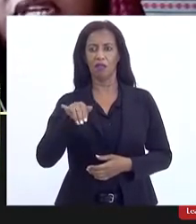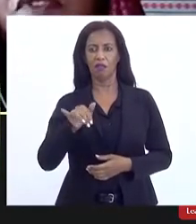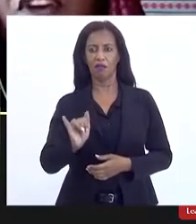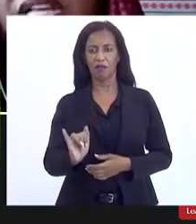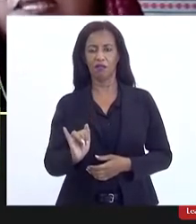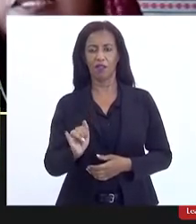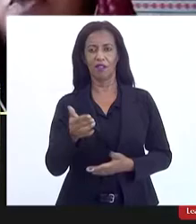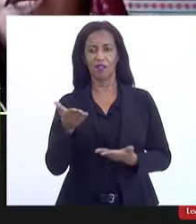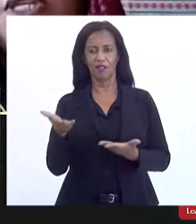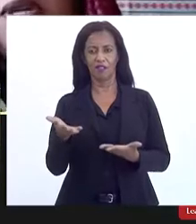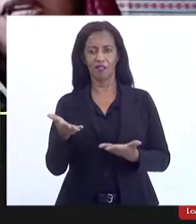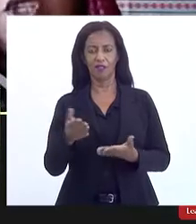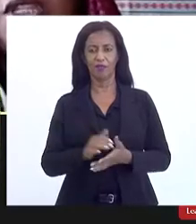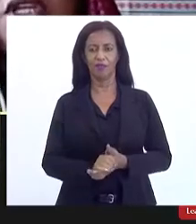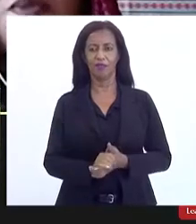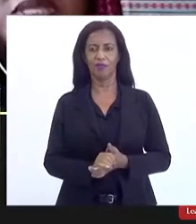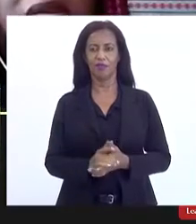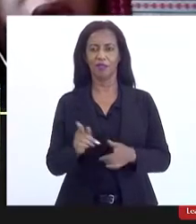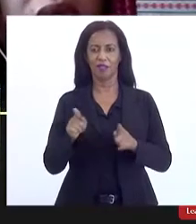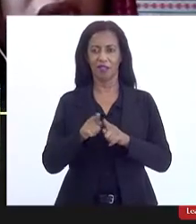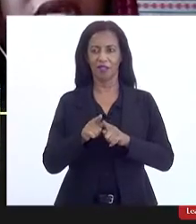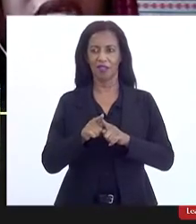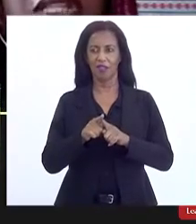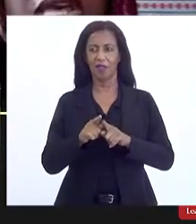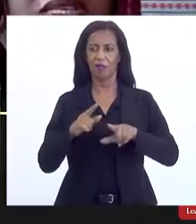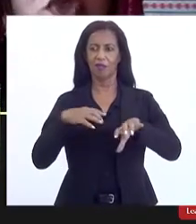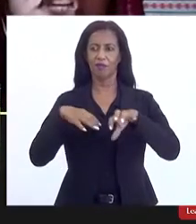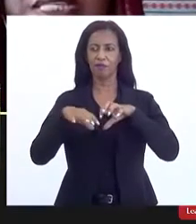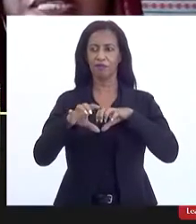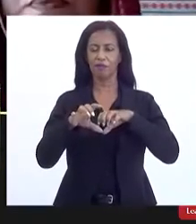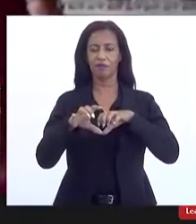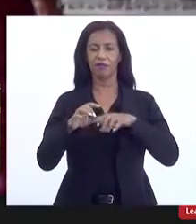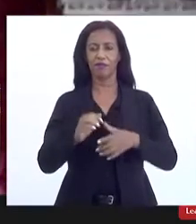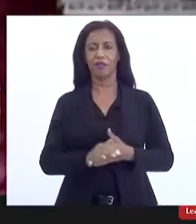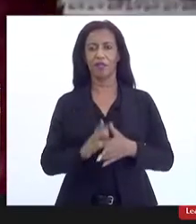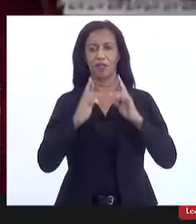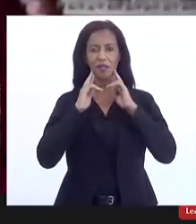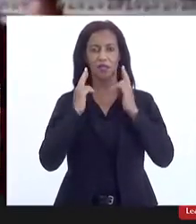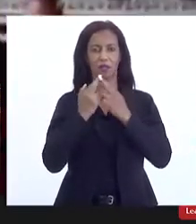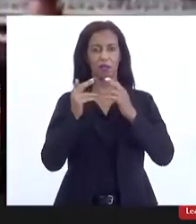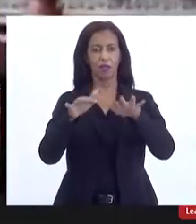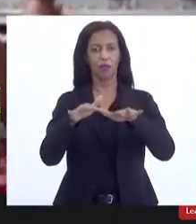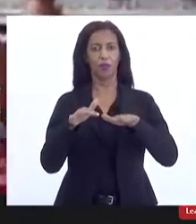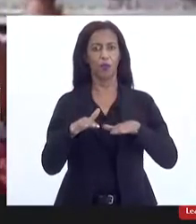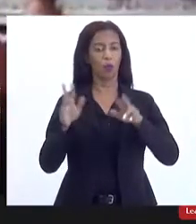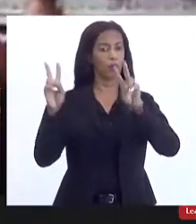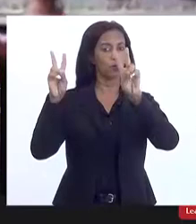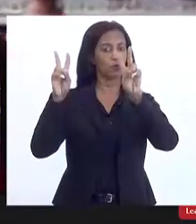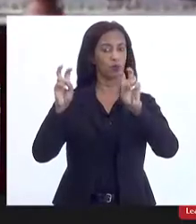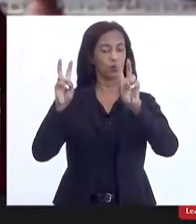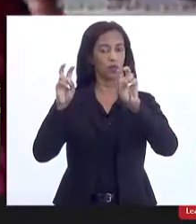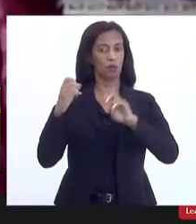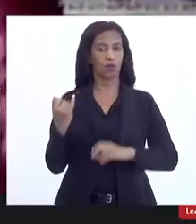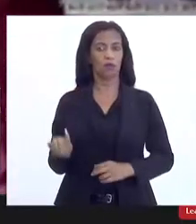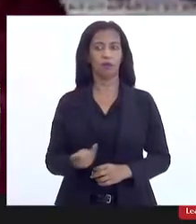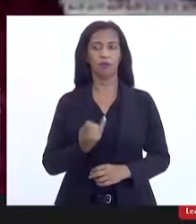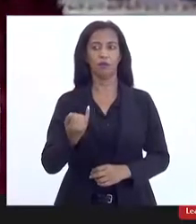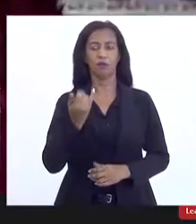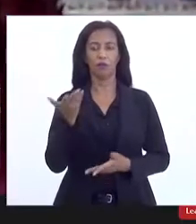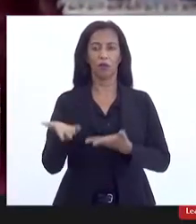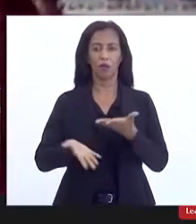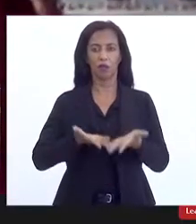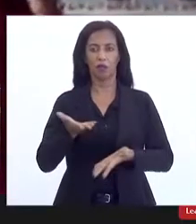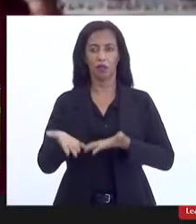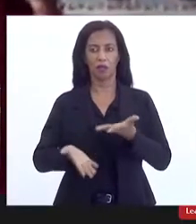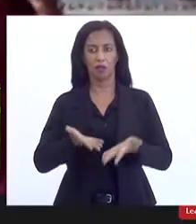que fazem simultaneamente a transmissão dessa audiência pública com um tema fundamental para tratar